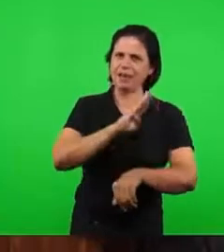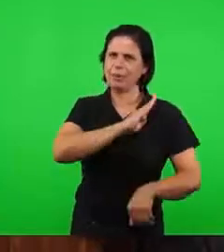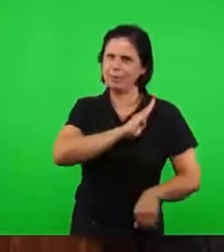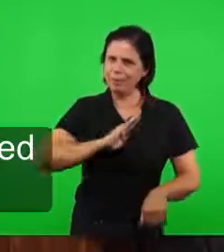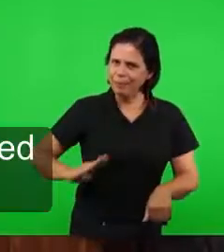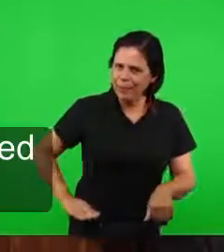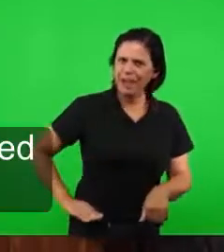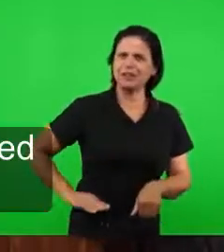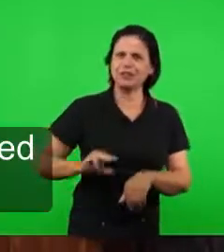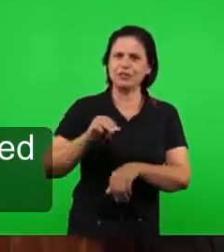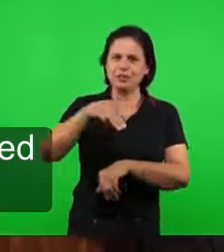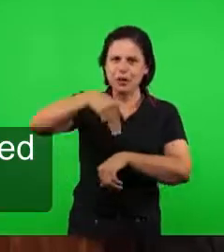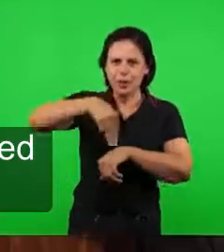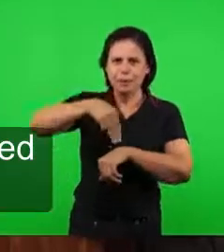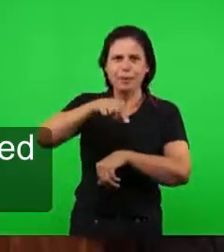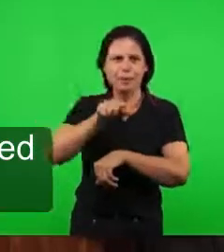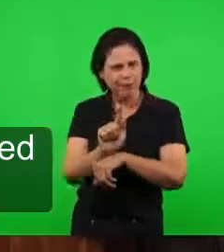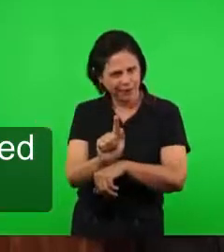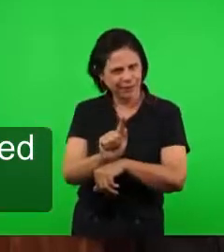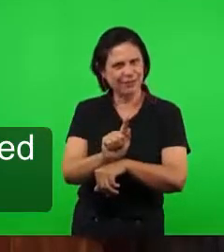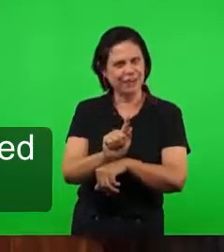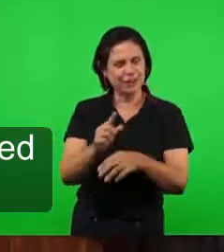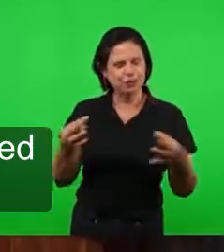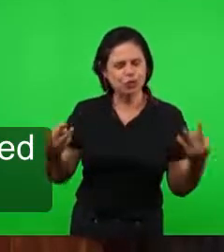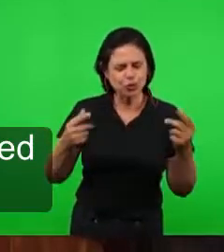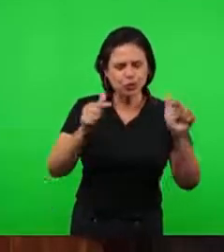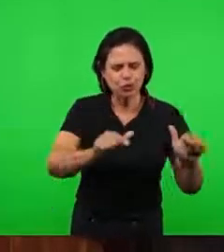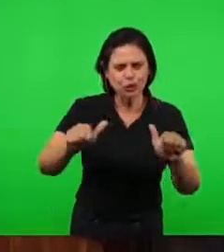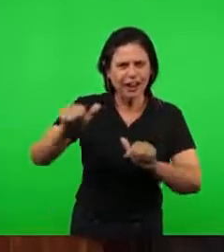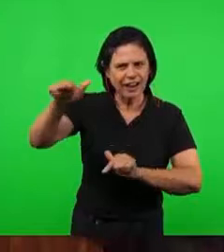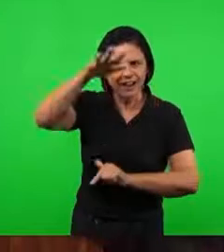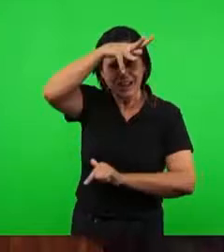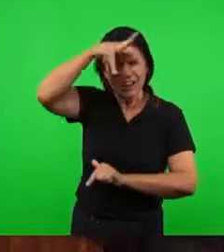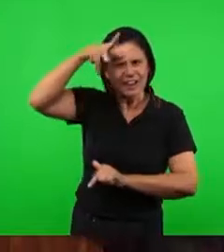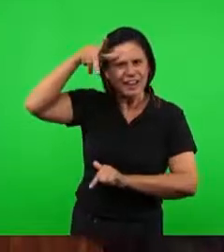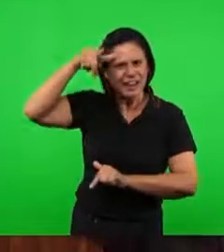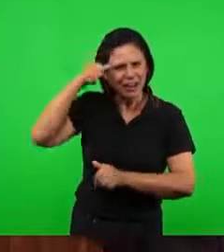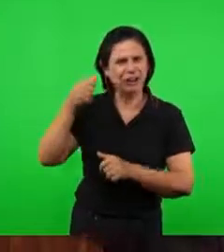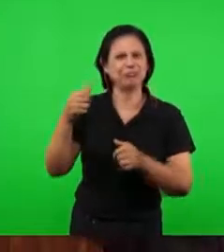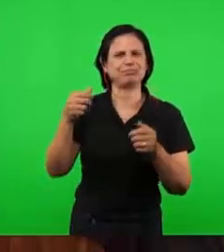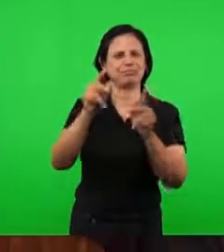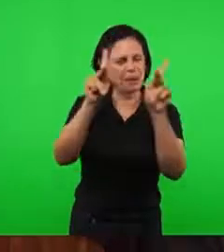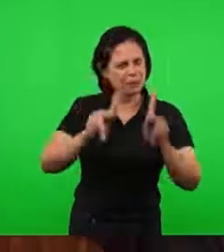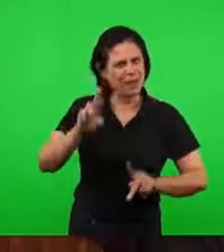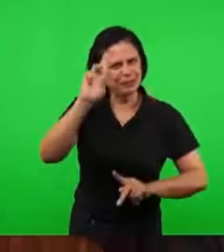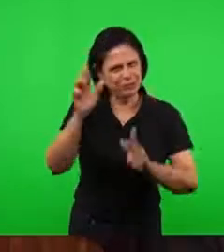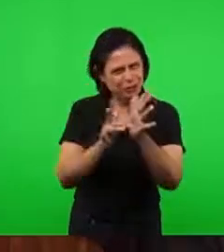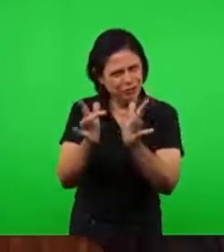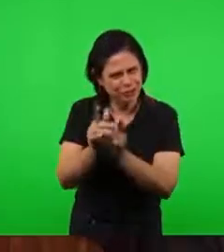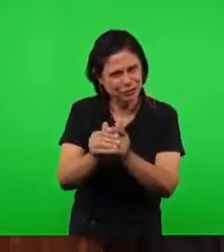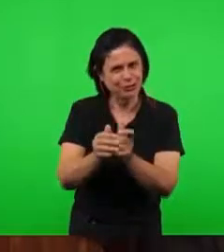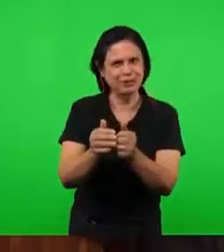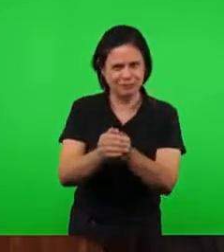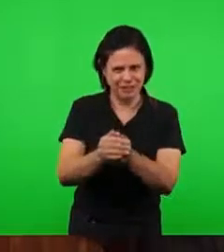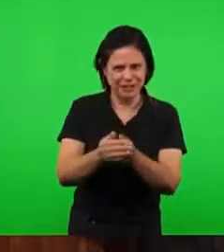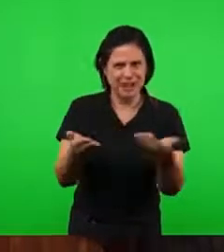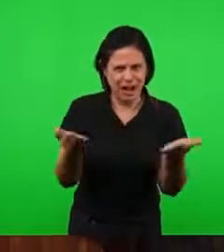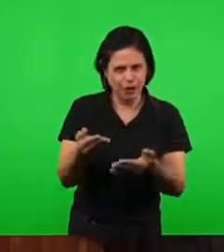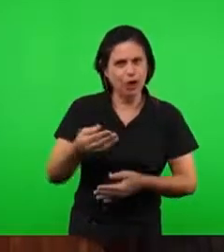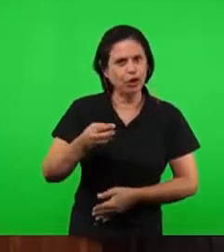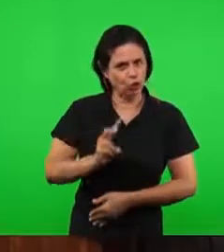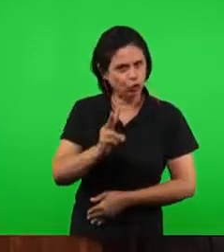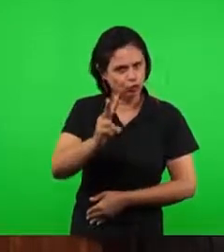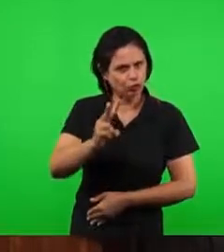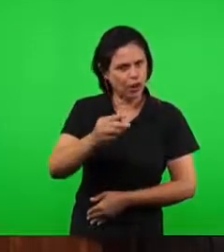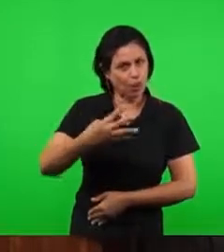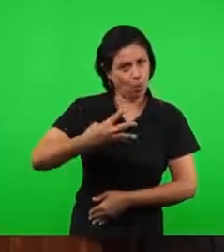Melgaço e outras regiões onde os nossos irmãos passaram até aqui. E continuarão agora o trabalho de missão